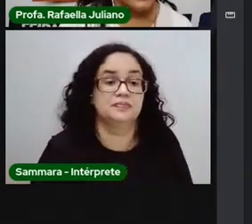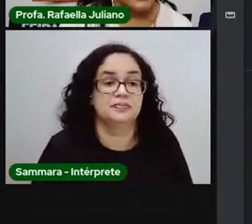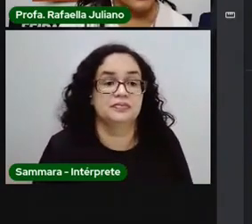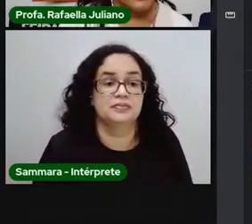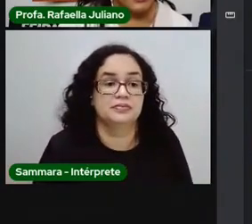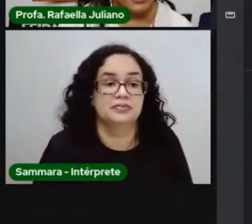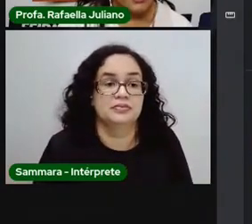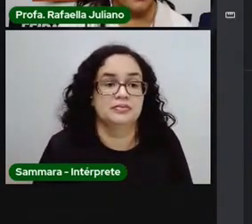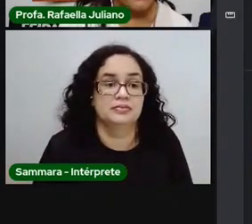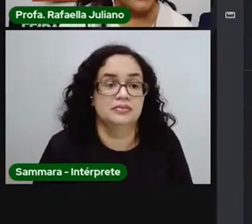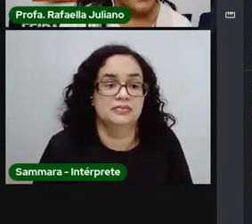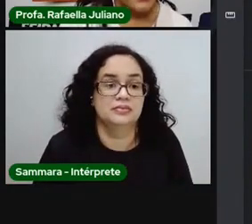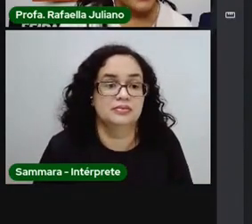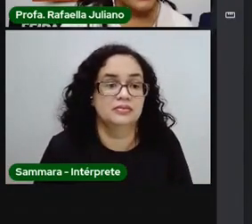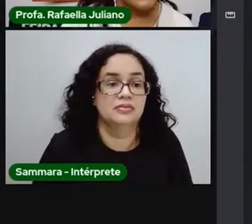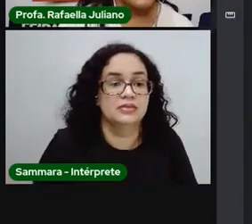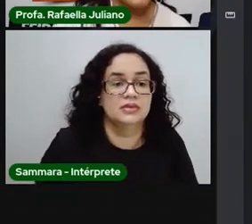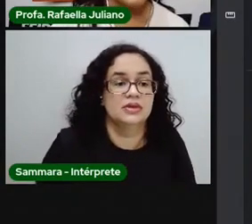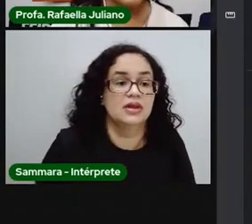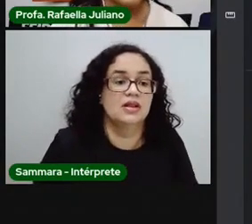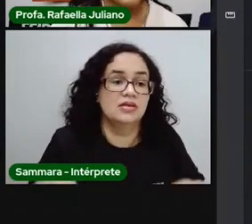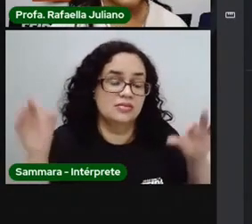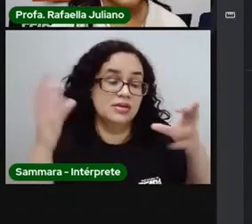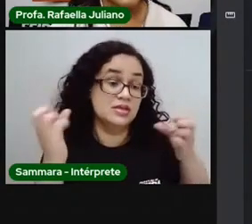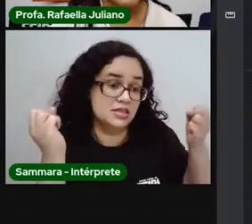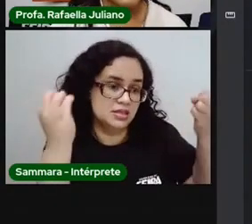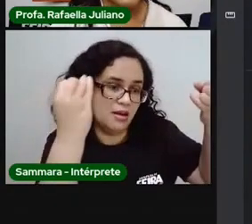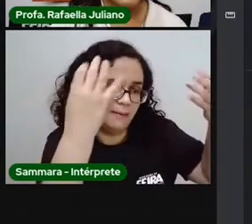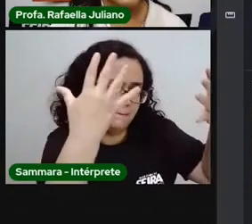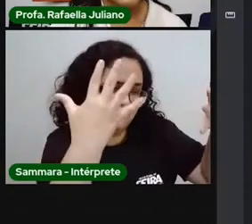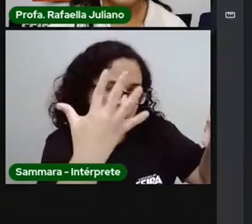pra ver ela de maneira bem detalhada.